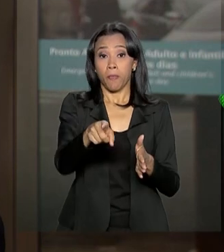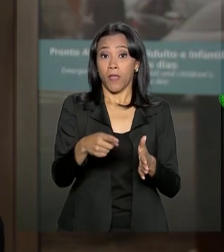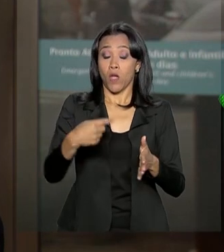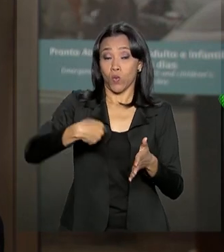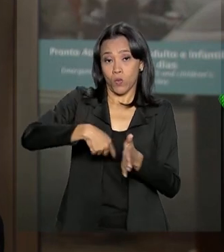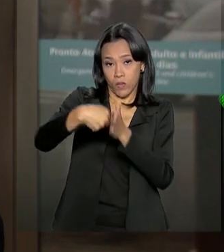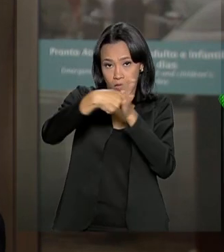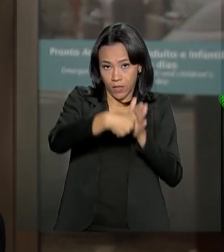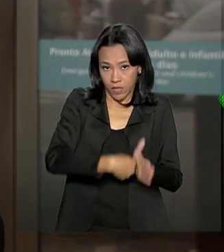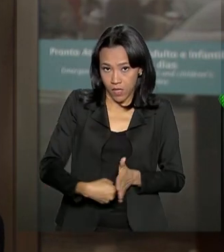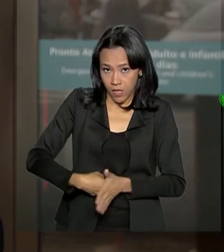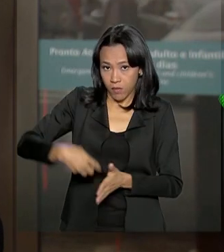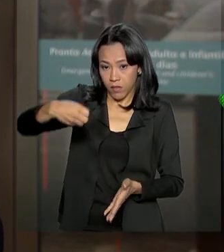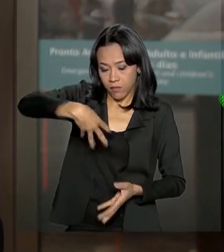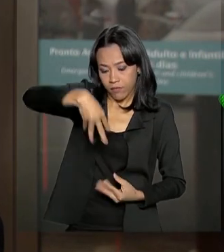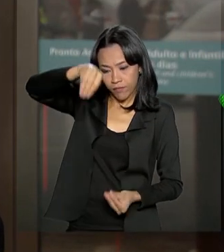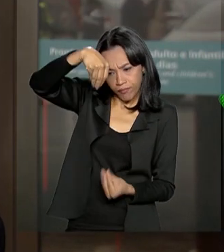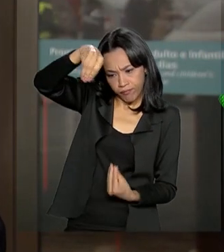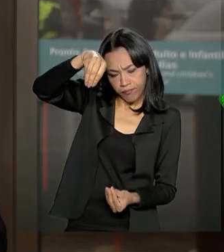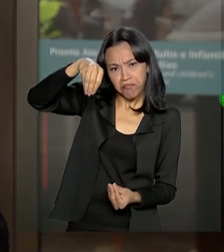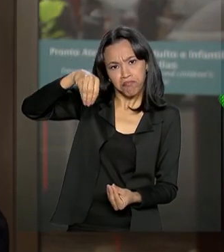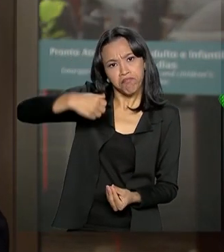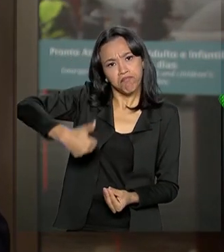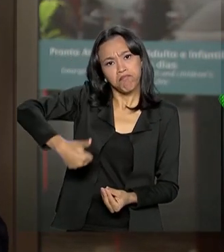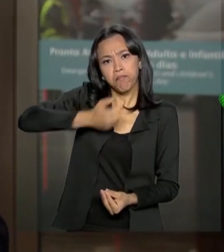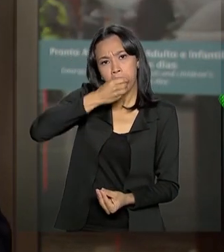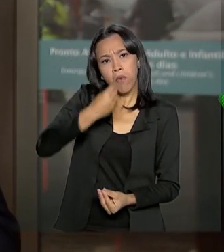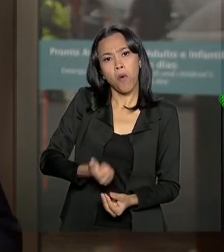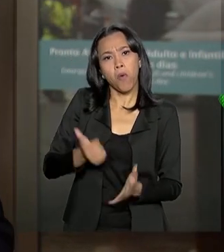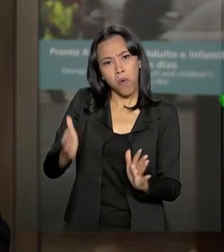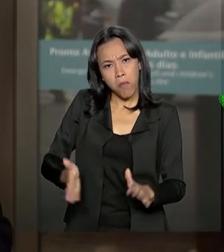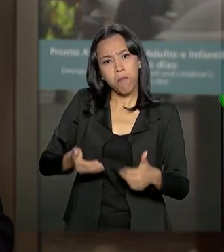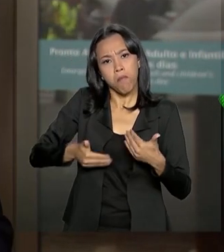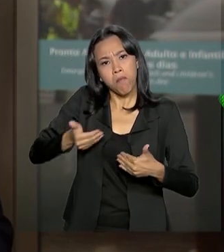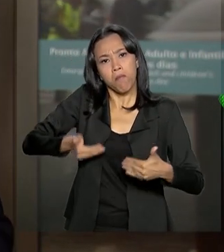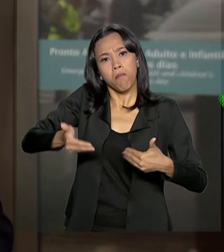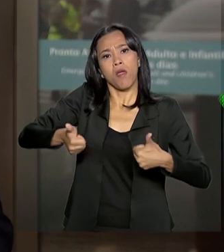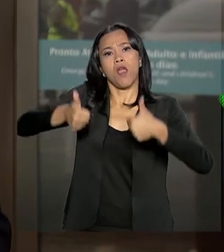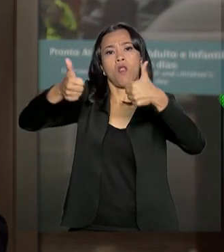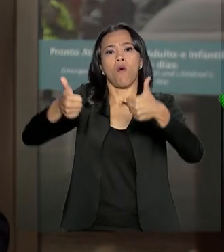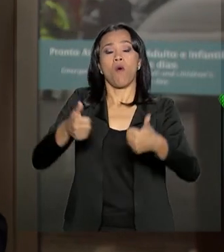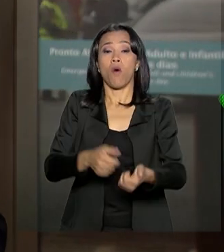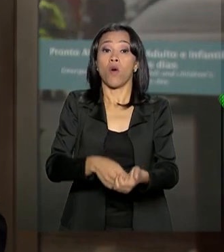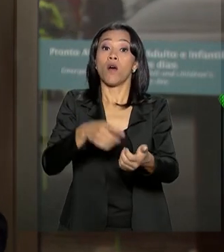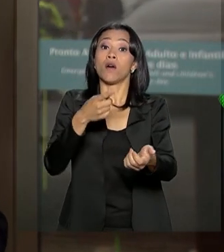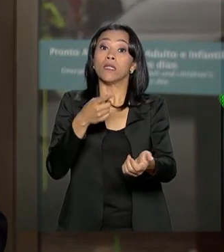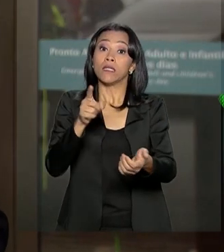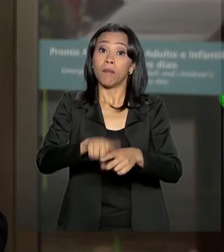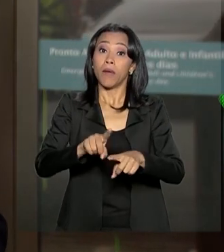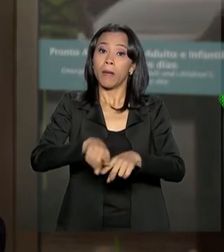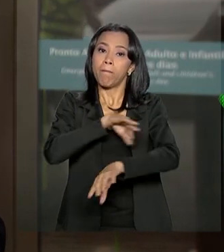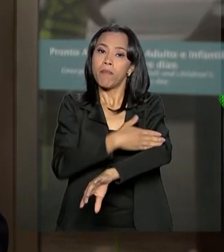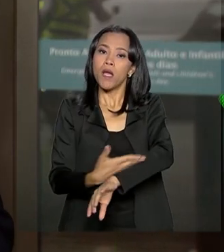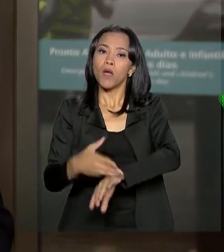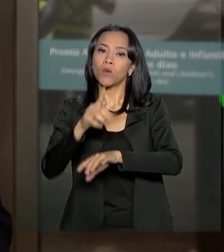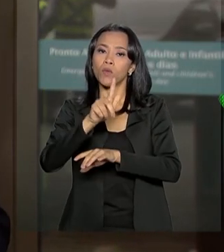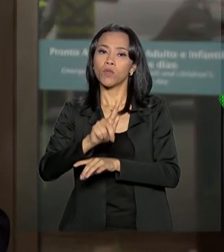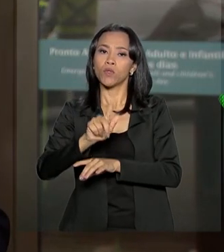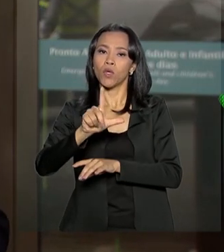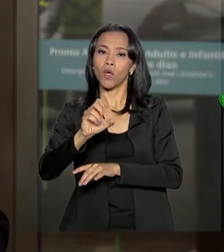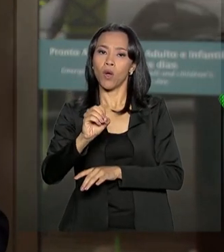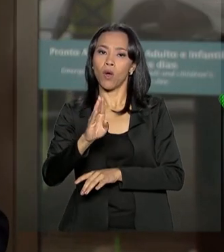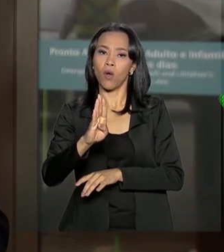imagem do presidente apresentaram significativa melhora. Os níveis de glóbulos brancos, por exemplo,